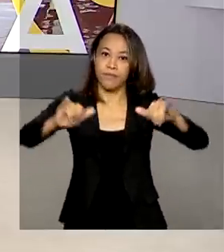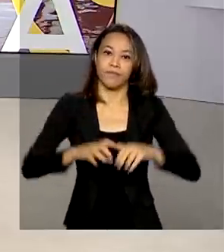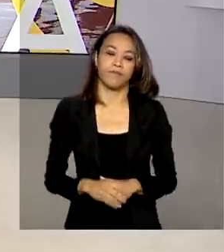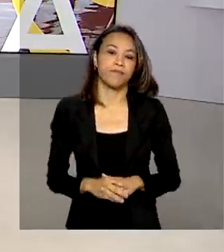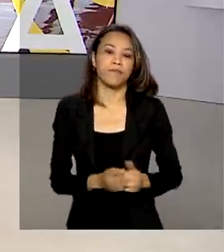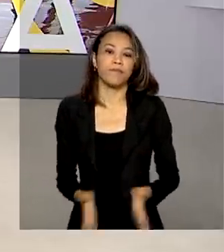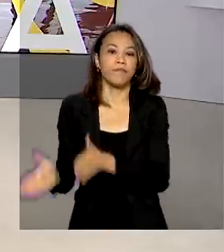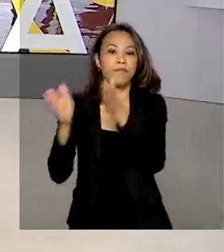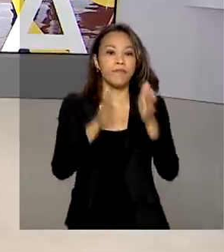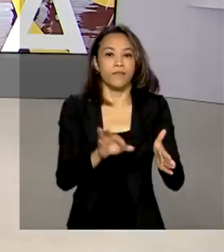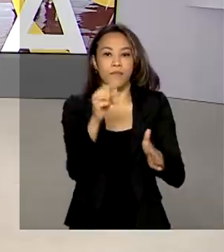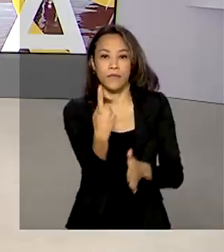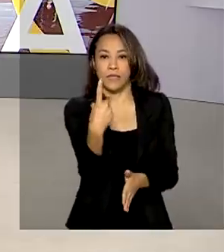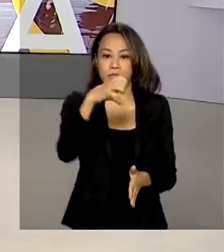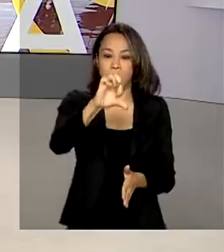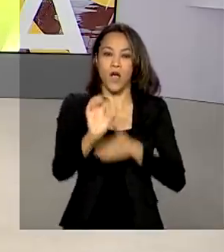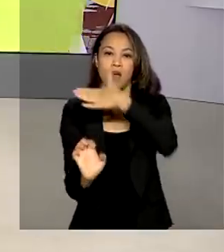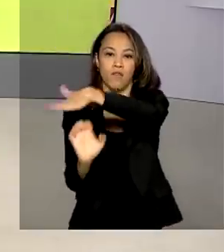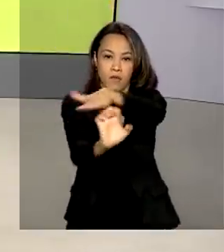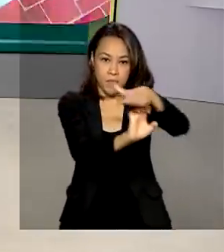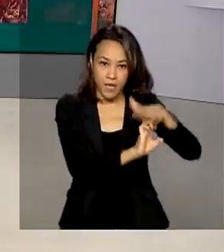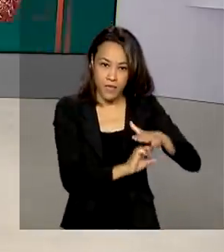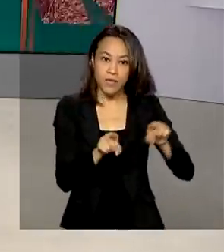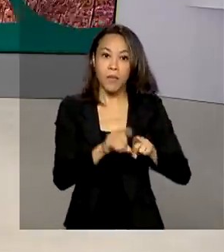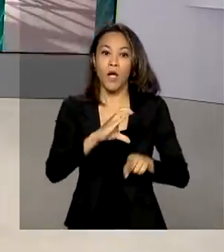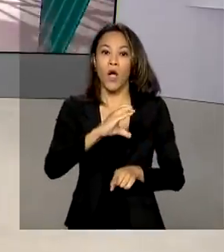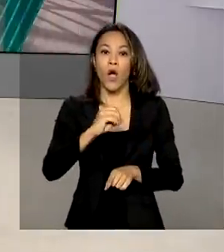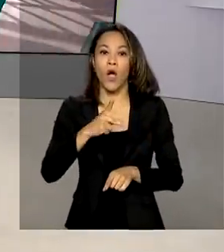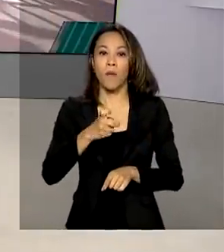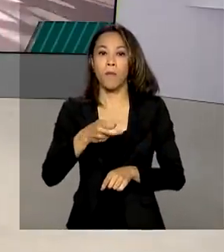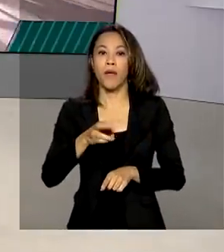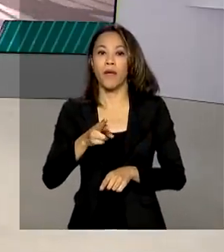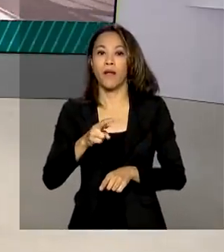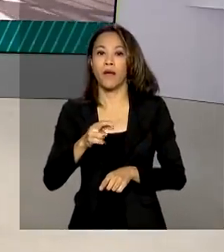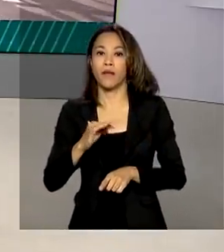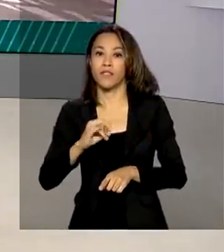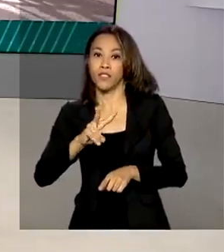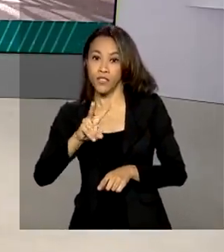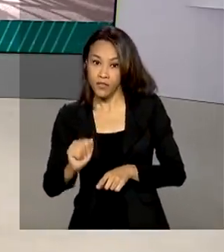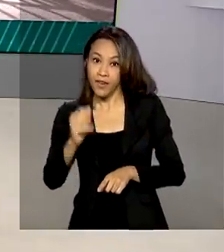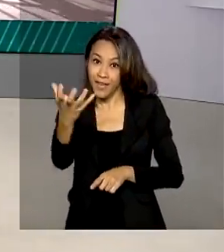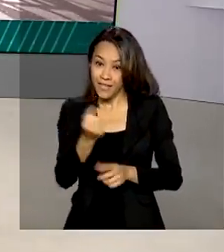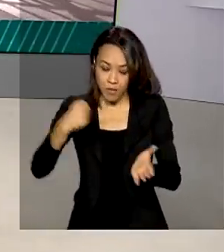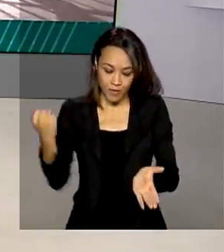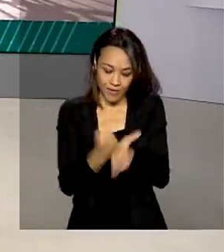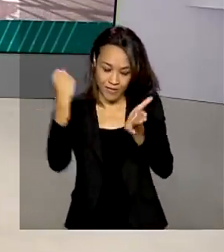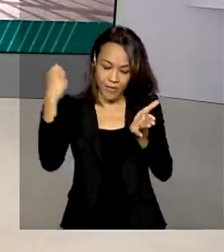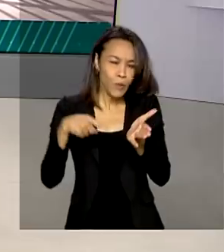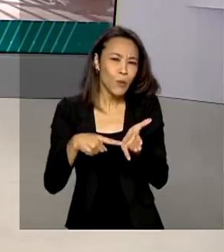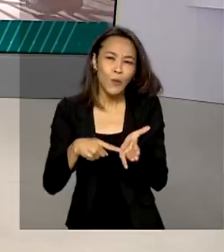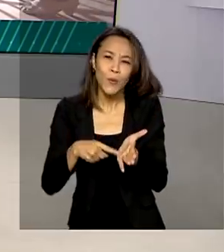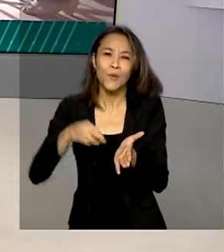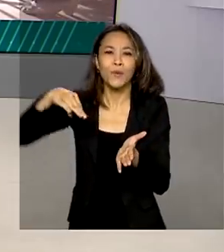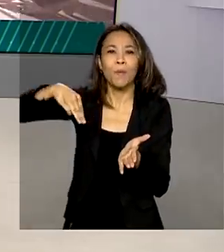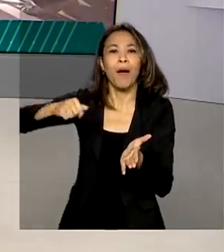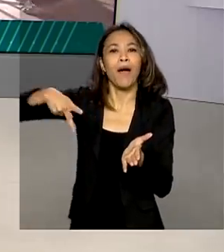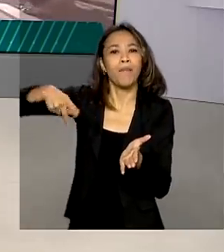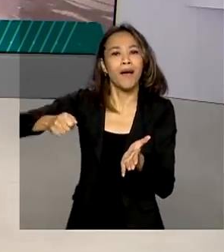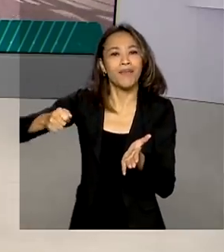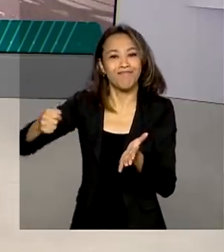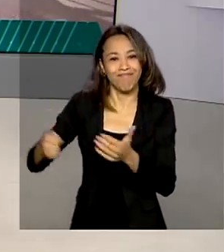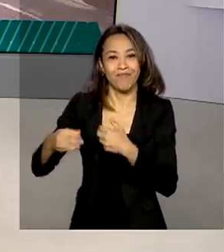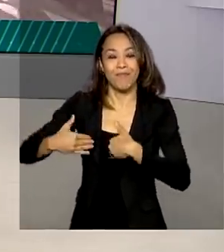19 empresas e cooperativas receberam o selo Mais Integridade do Ministério da Agricultura. A premiação reconhece